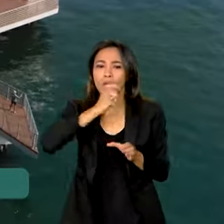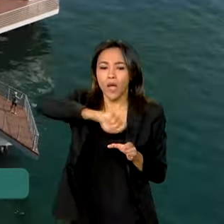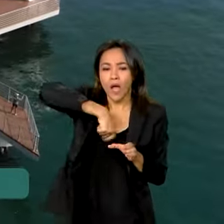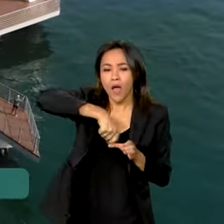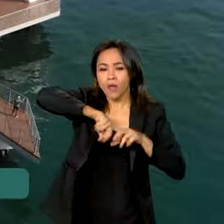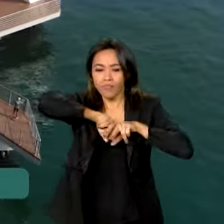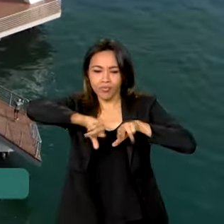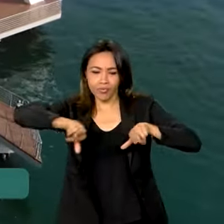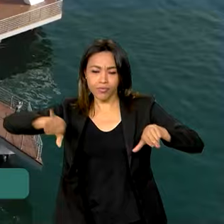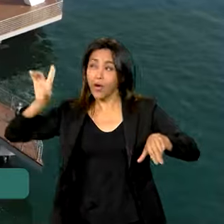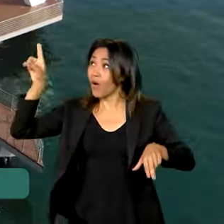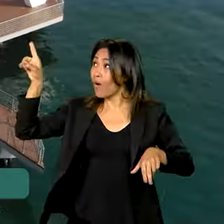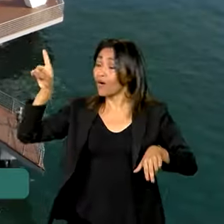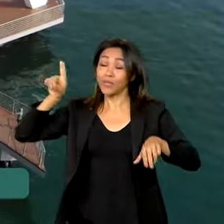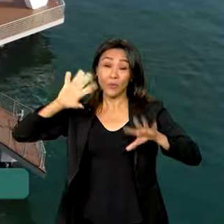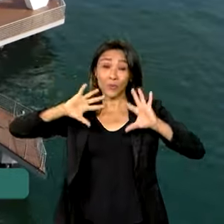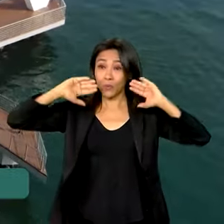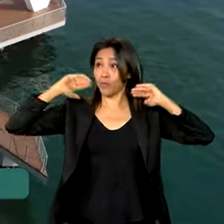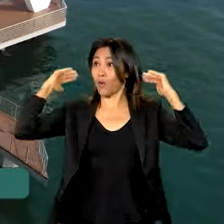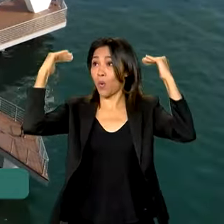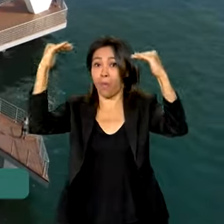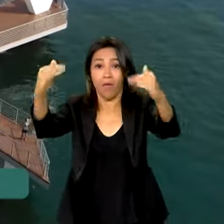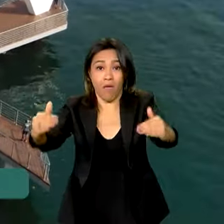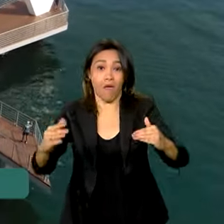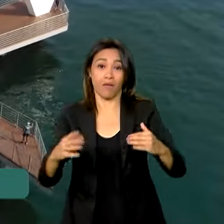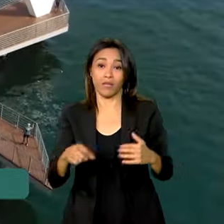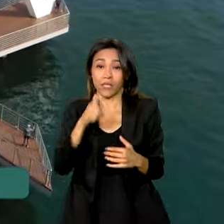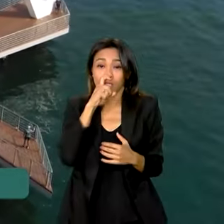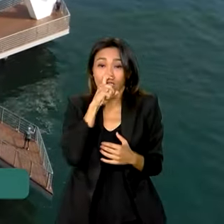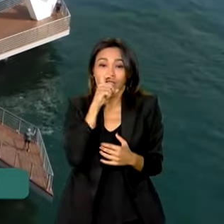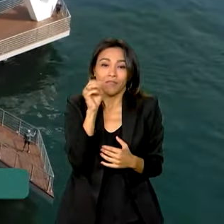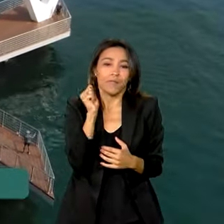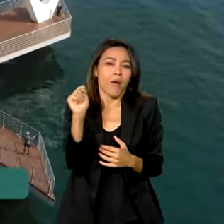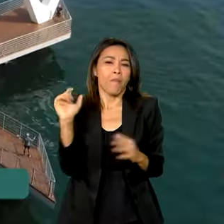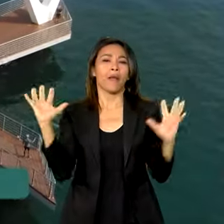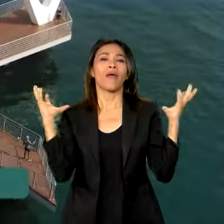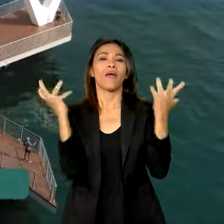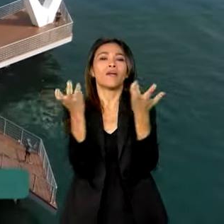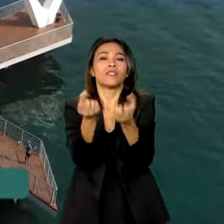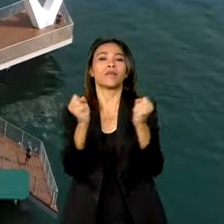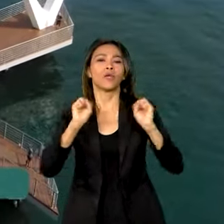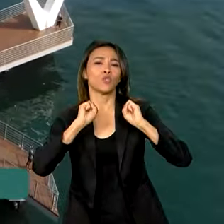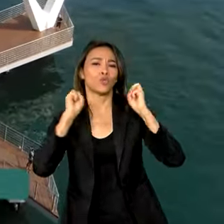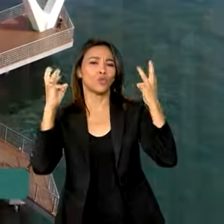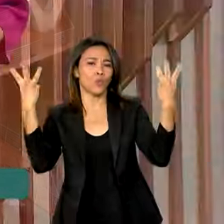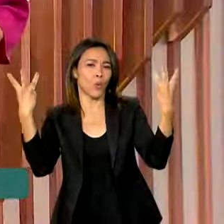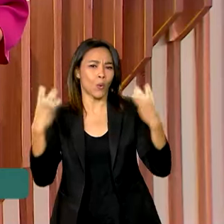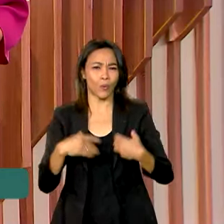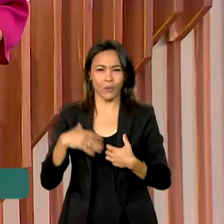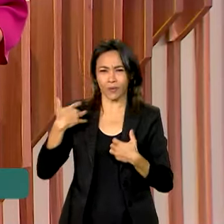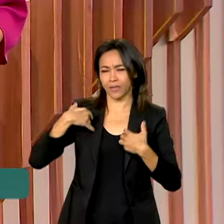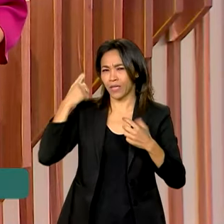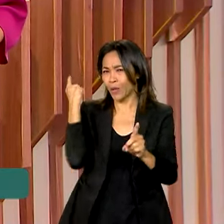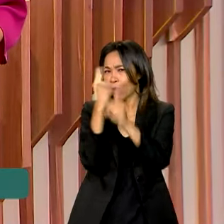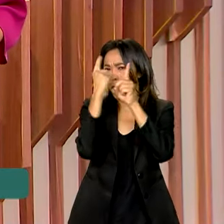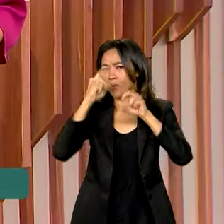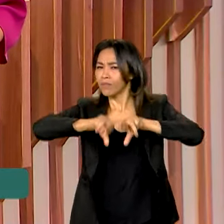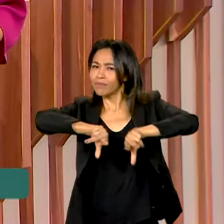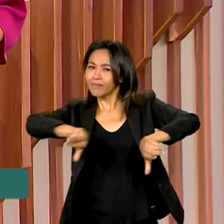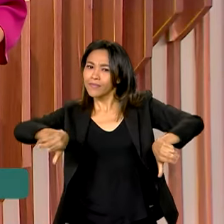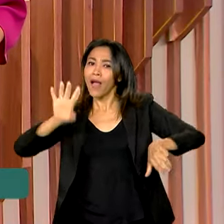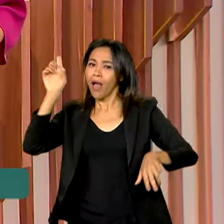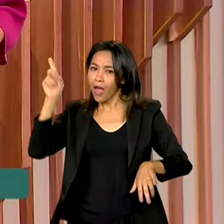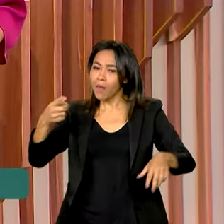Toda a estrutura foi coberta e climatizada para receber shows e eventos. A obra, construída por meio de uma